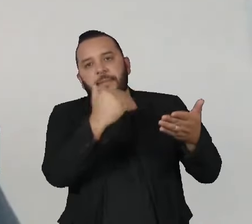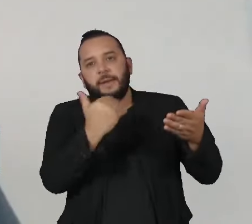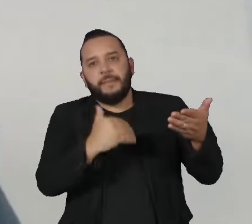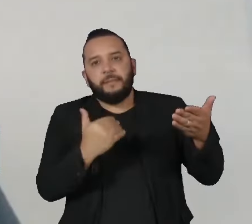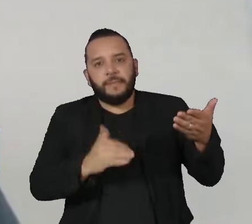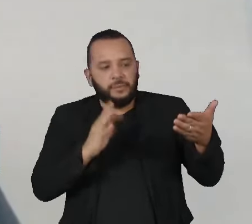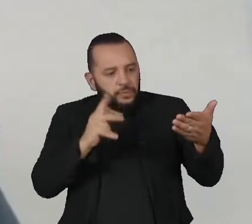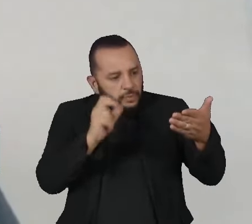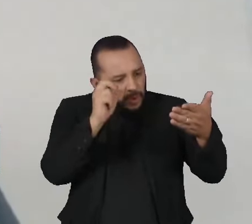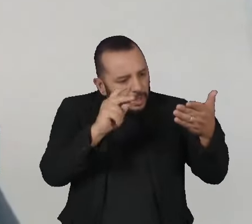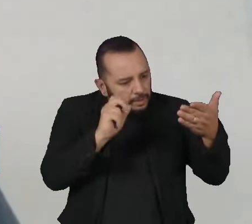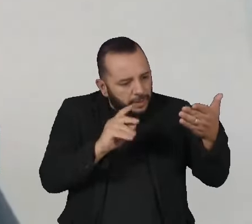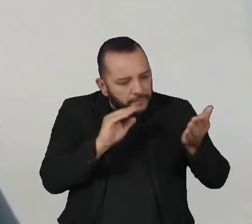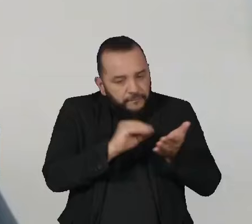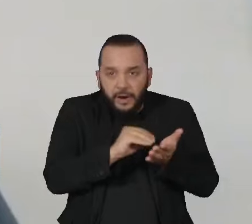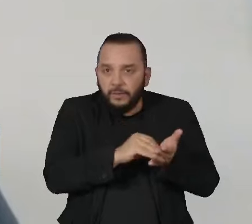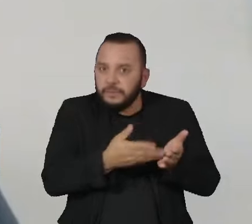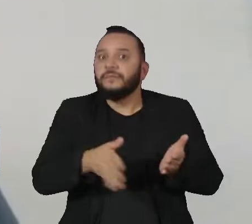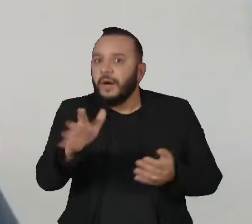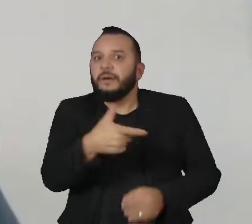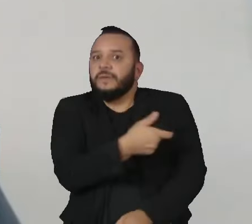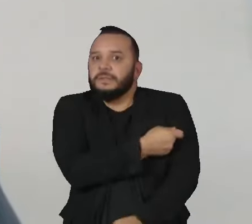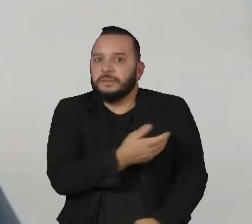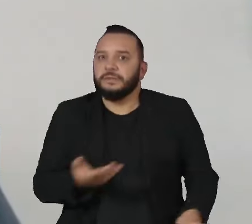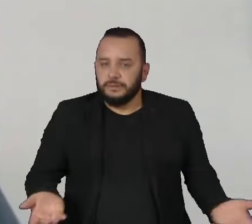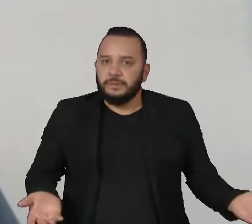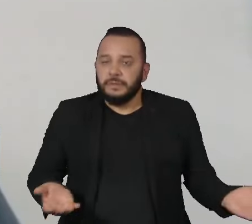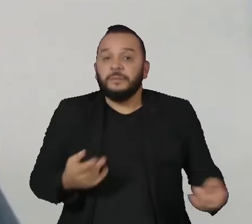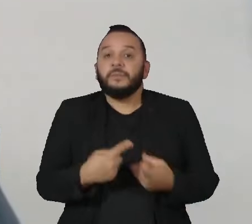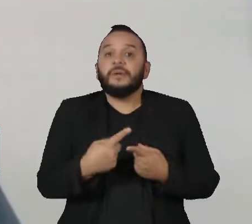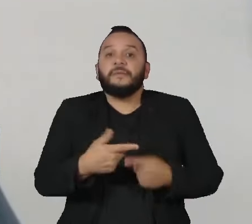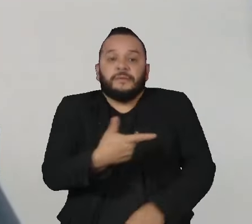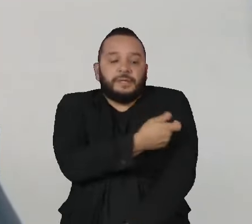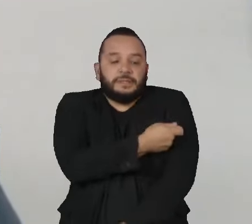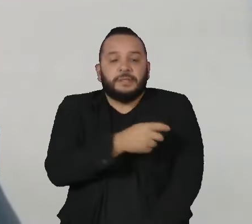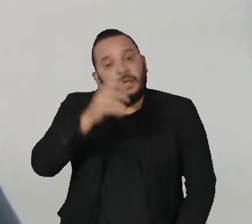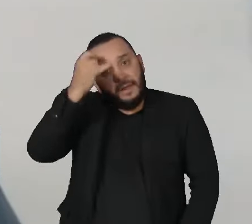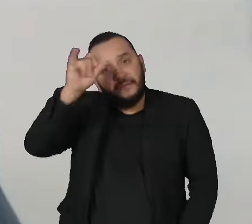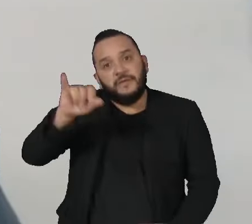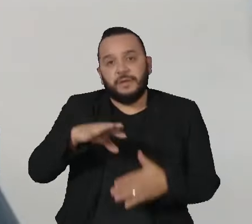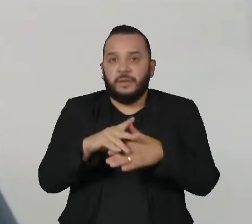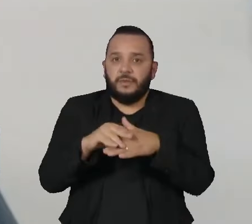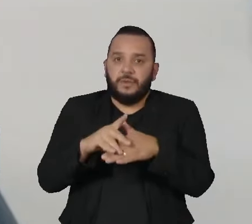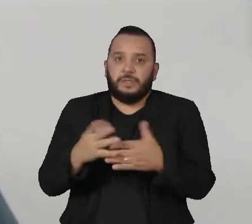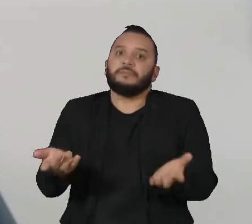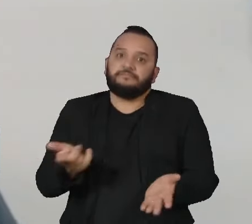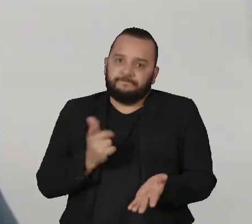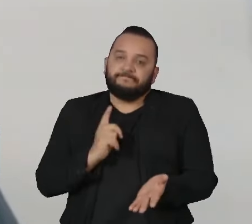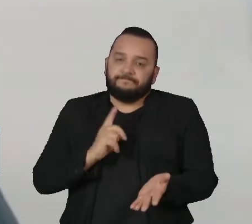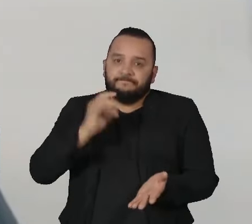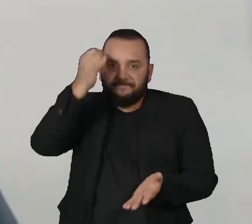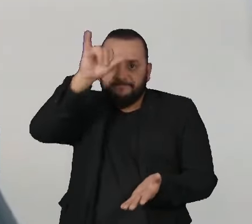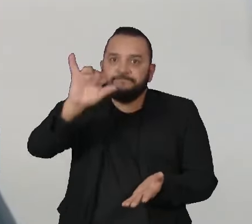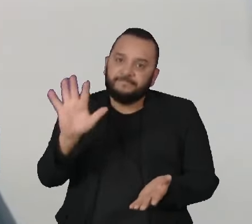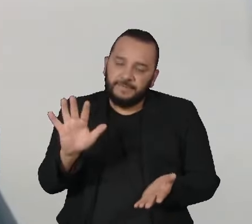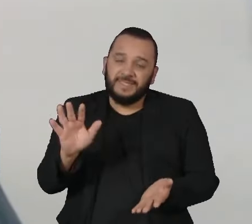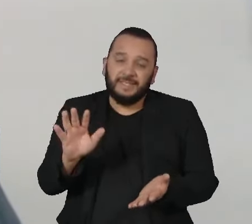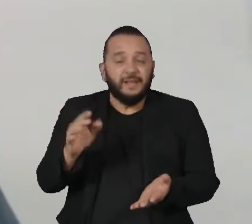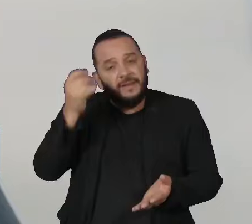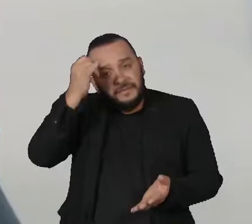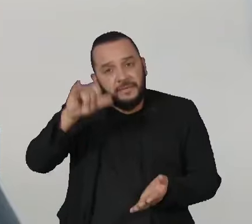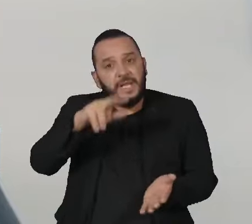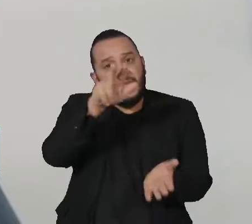dia, né? As vacinas vão prevenir algumas dessas doenças respiratórias responsáveis por hospitalizações,